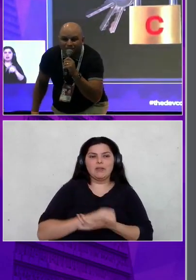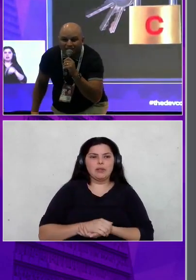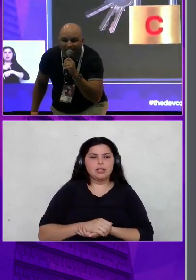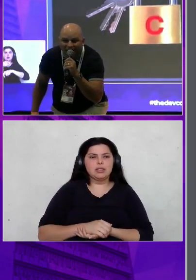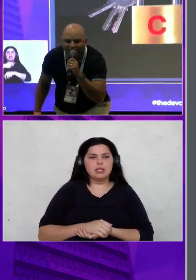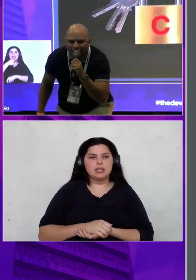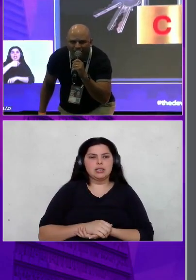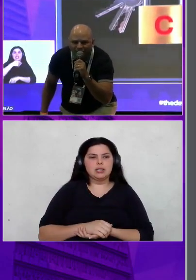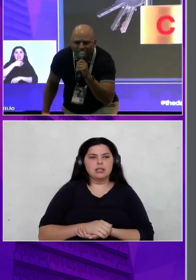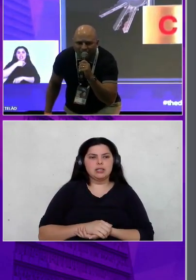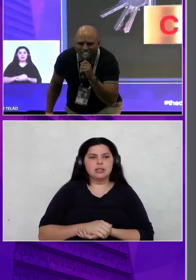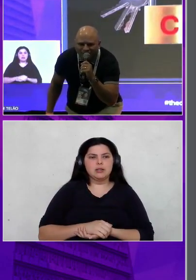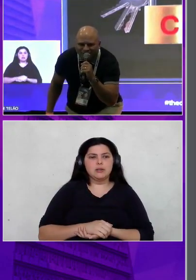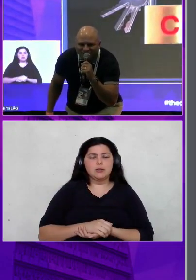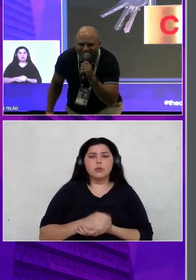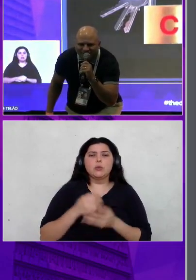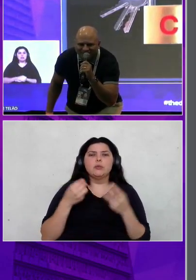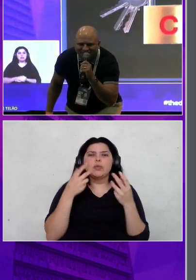Miau.